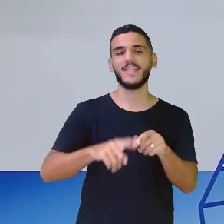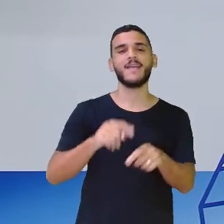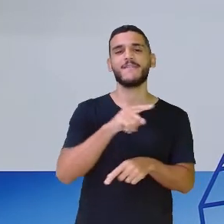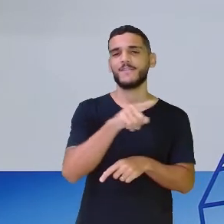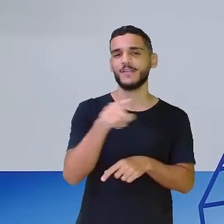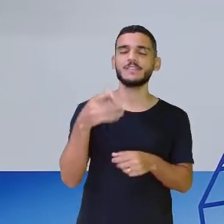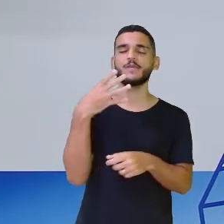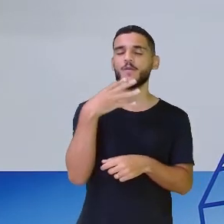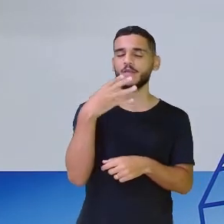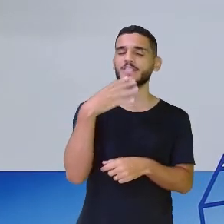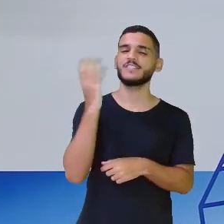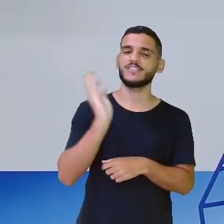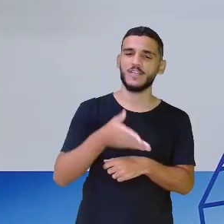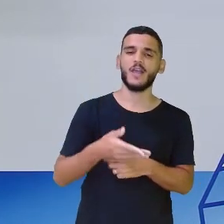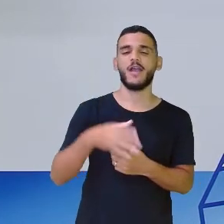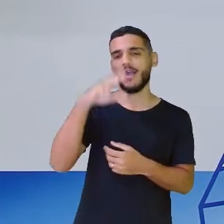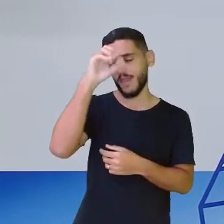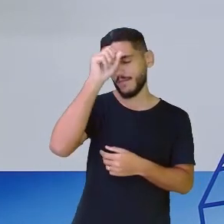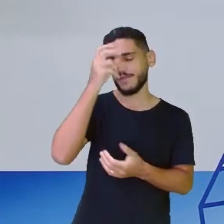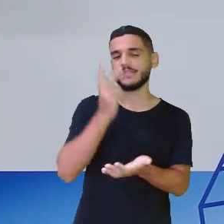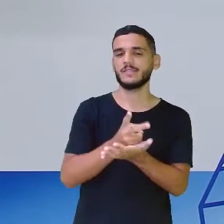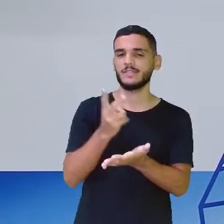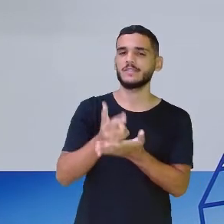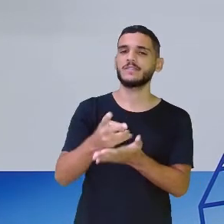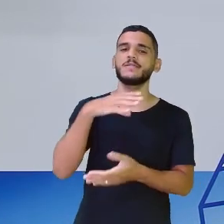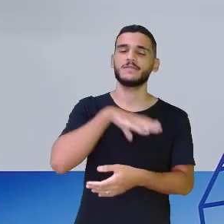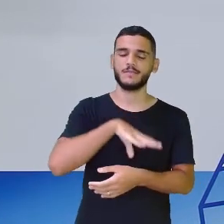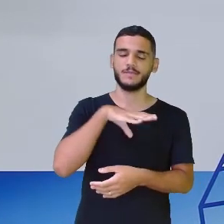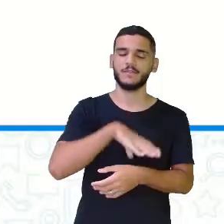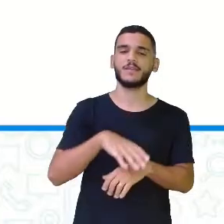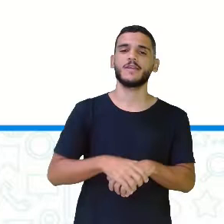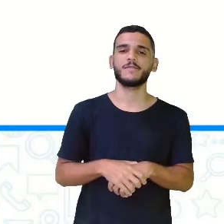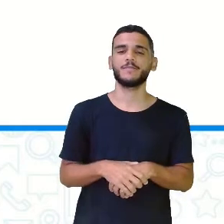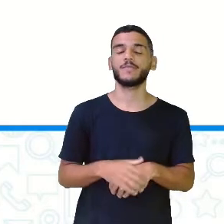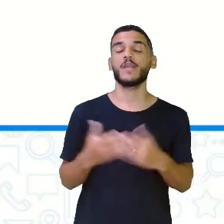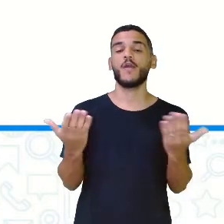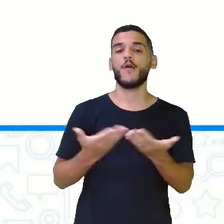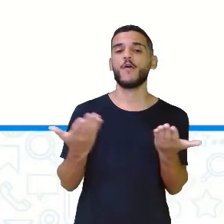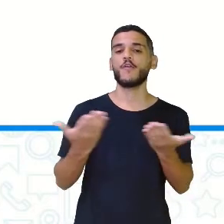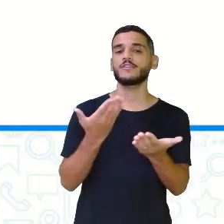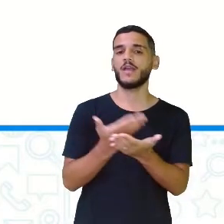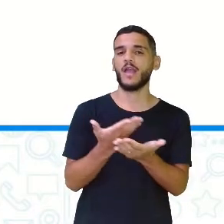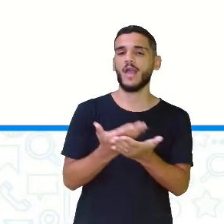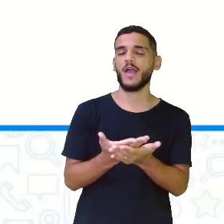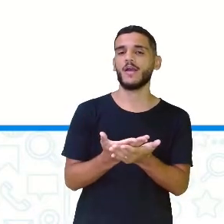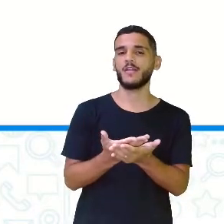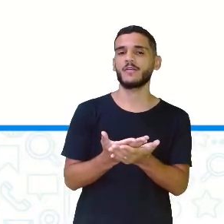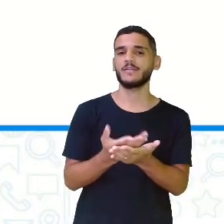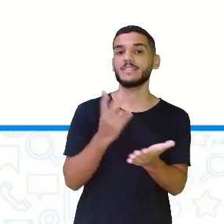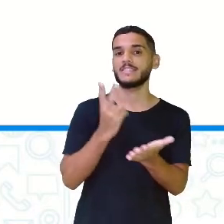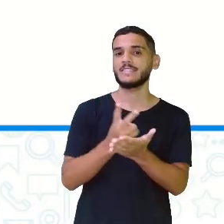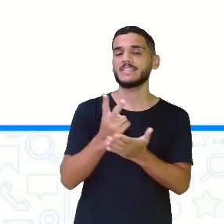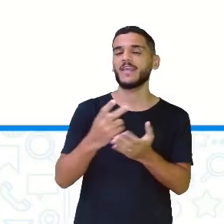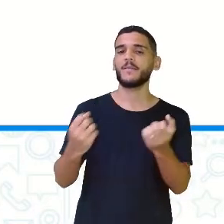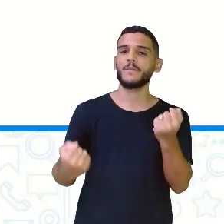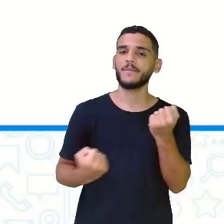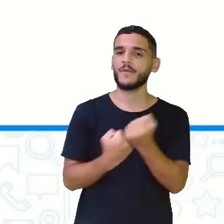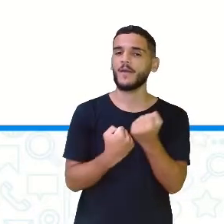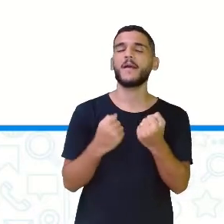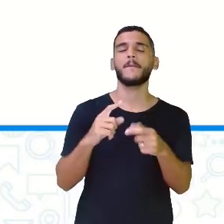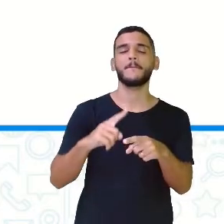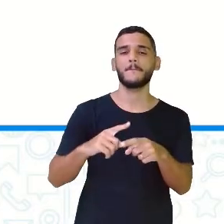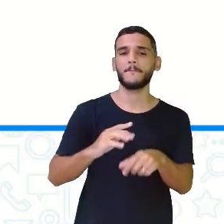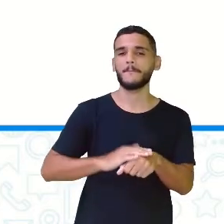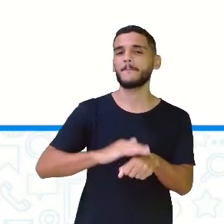conhece, o Aprender Sempre de Língua Portuguesa. E a nossa aula será sempre um suporte a mais